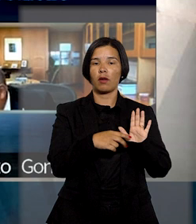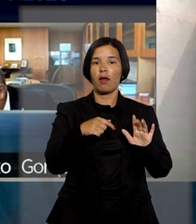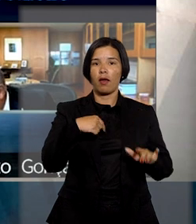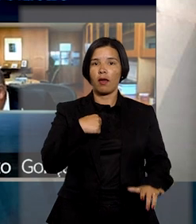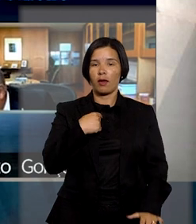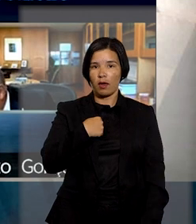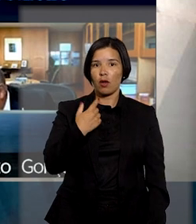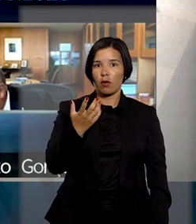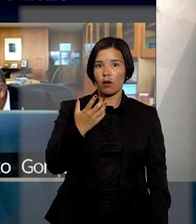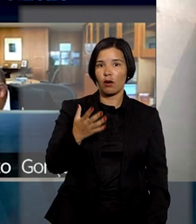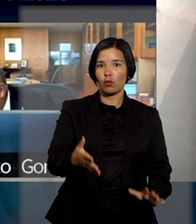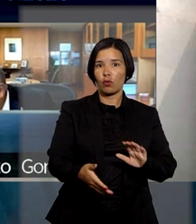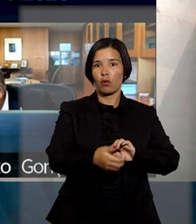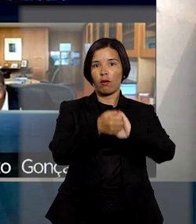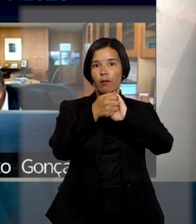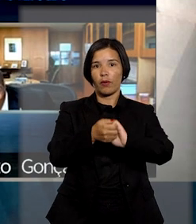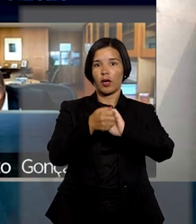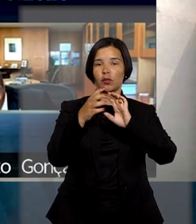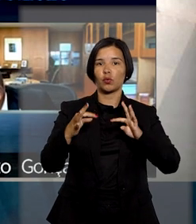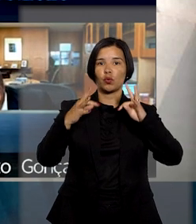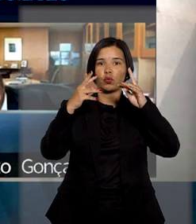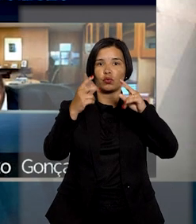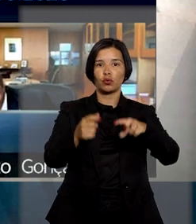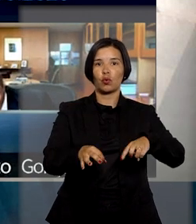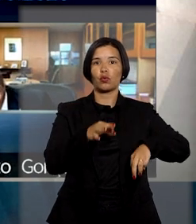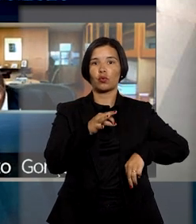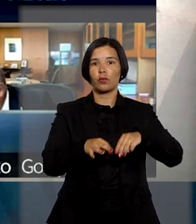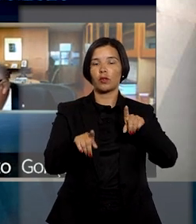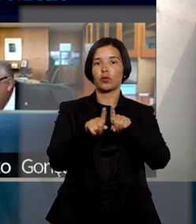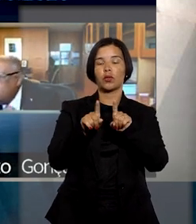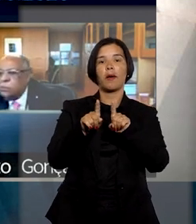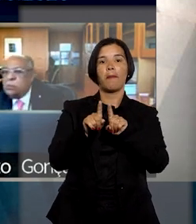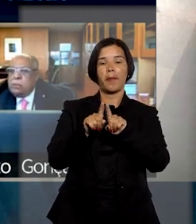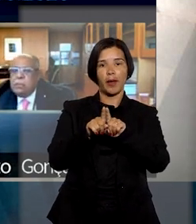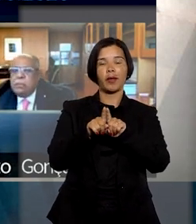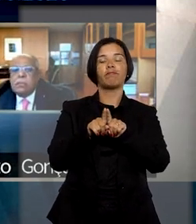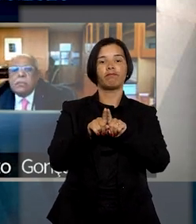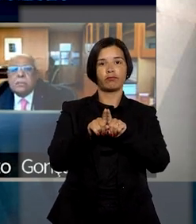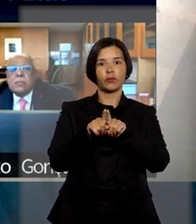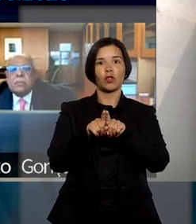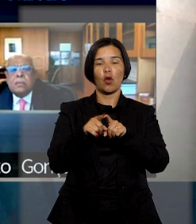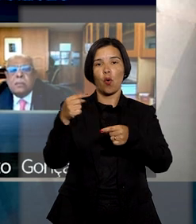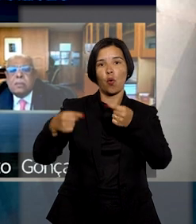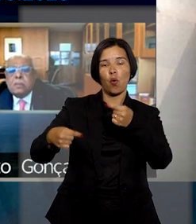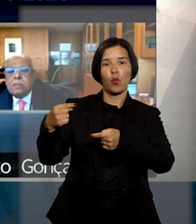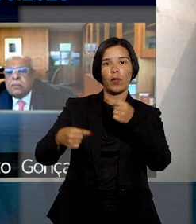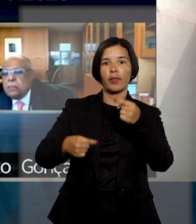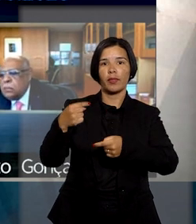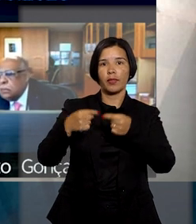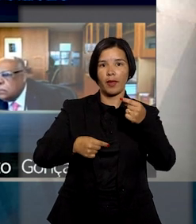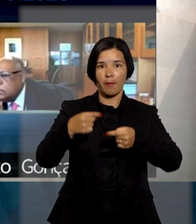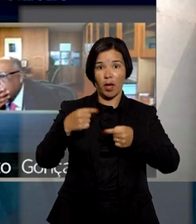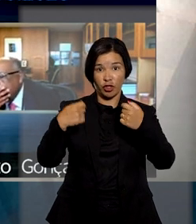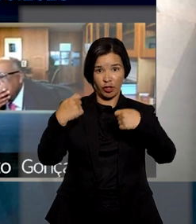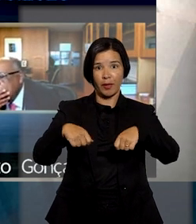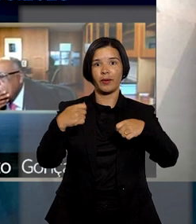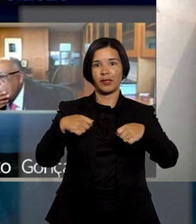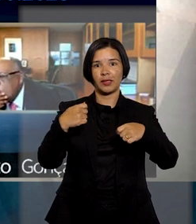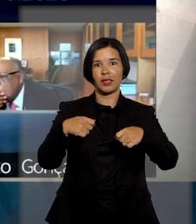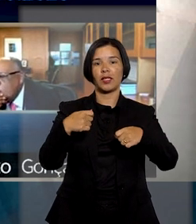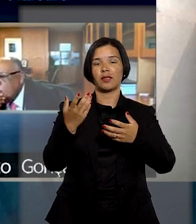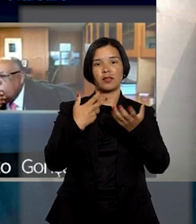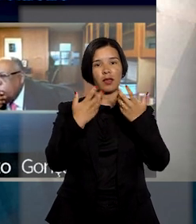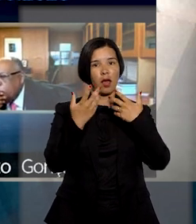eu conto não só com a colaboração de todos os colegas, mas também o debate que deve